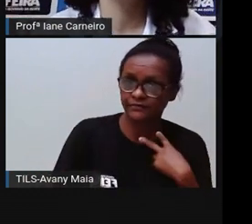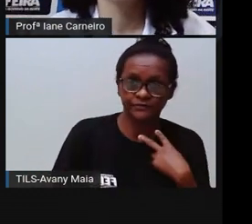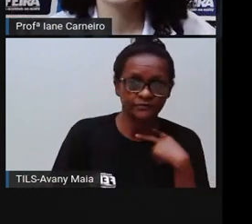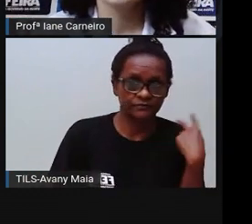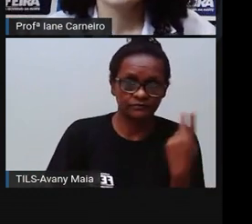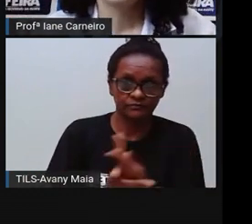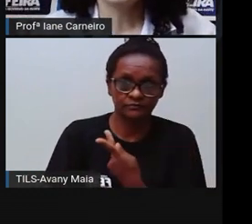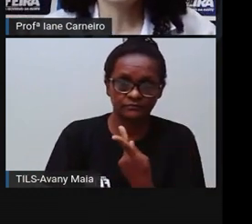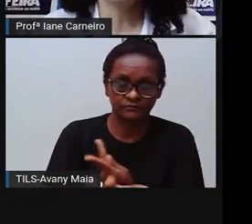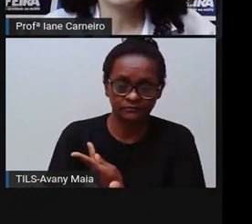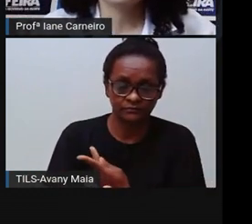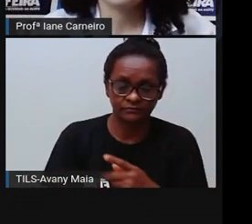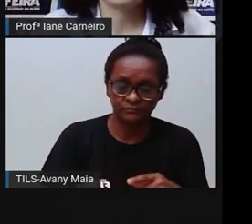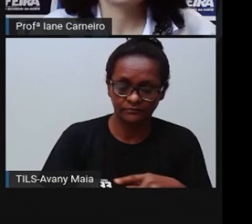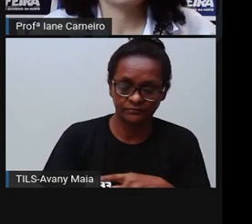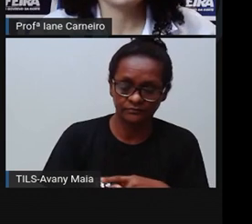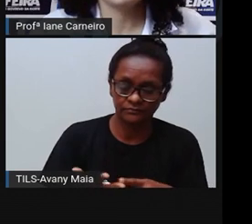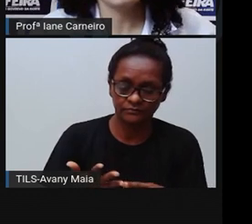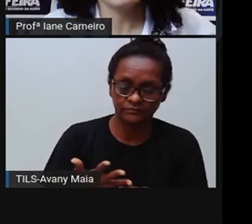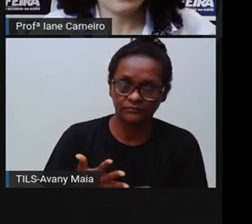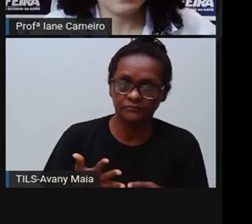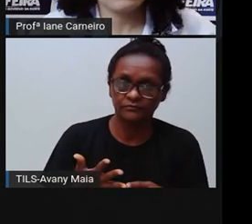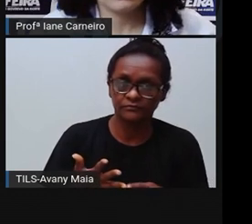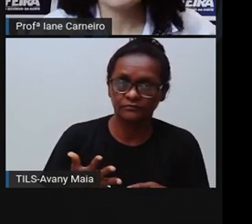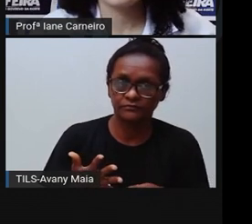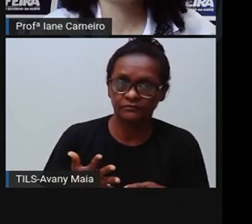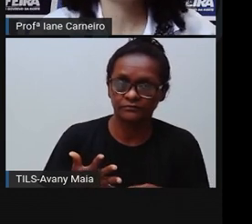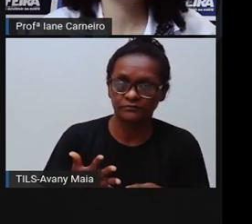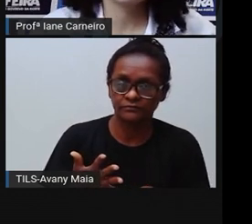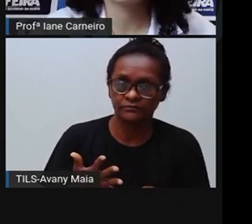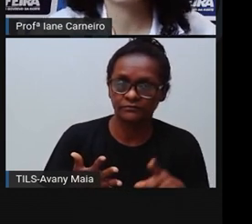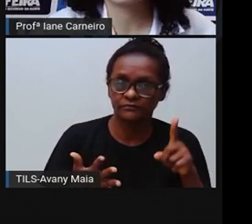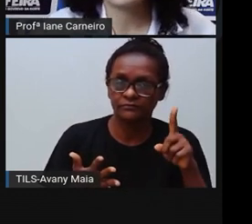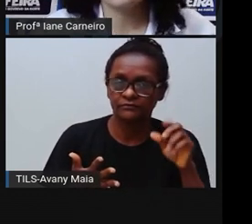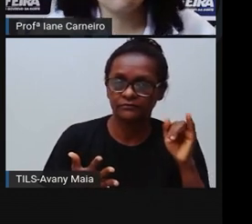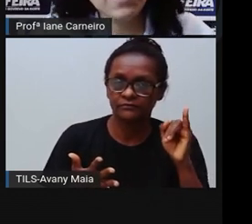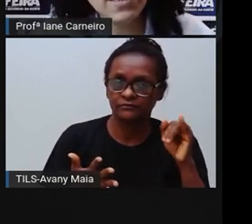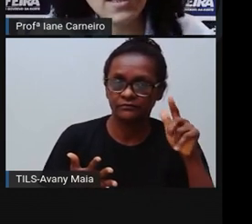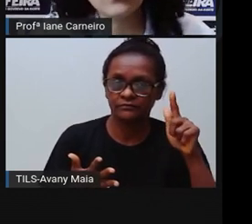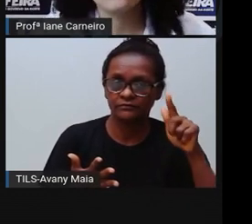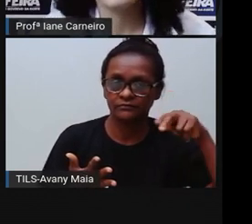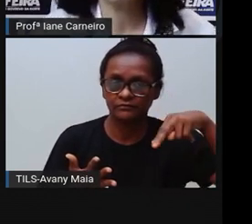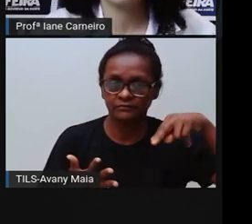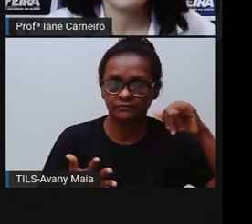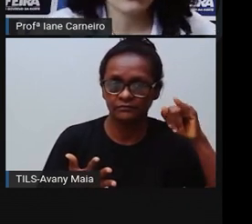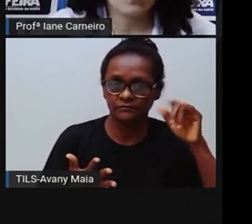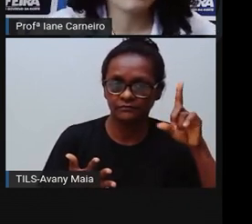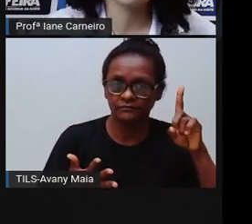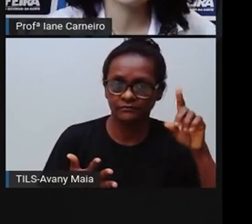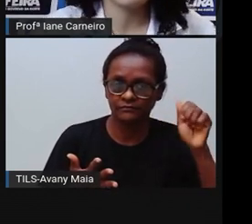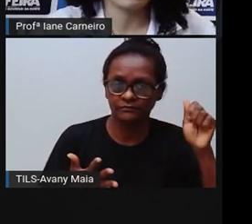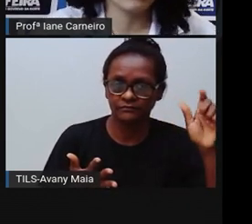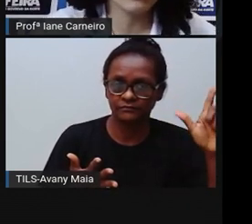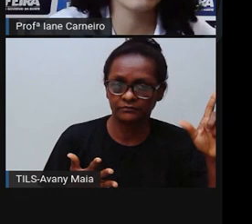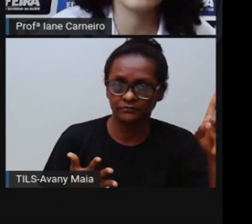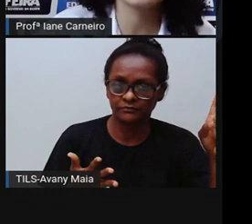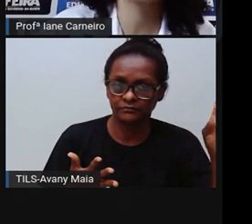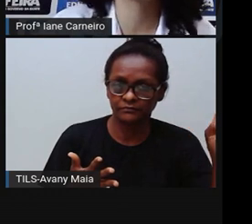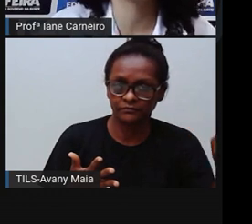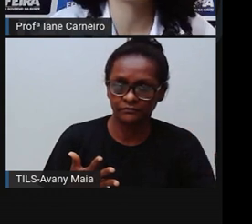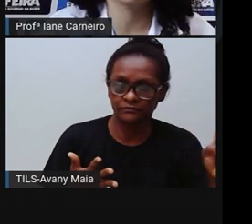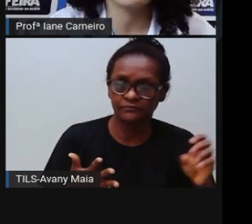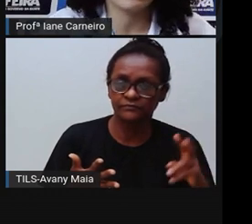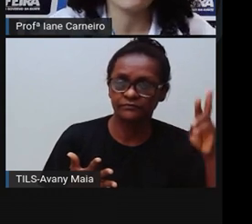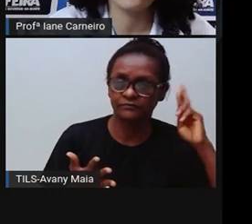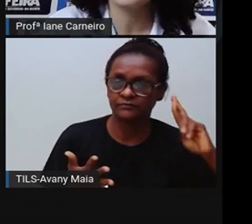certo? E tem direito à dignidade, né? Então, ela tem direito a ser tratada bem, com respeito, como a Prója falou, né?